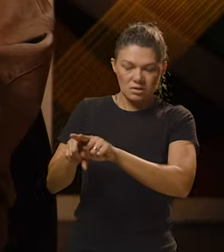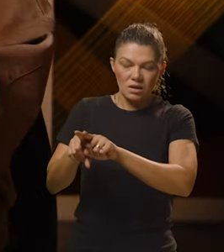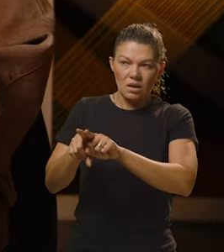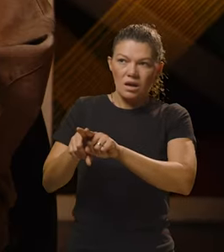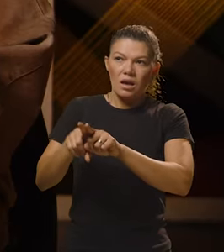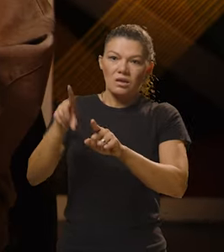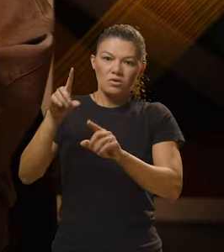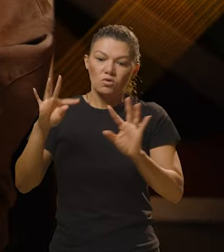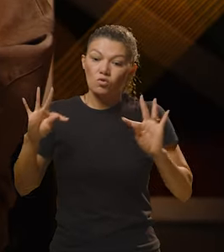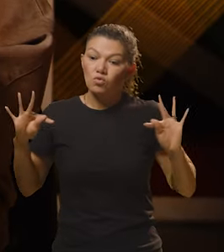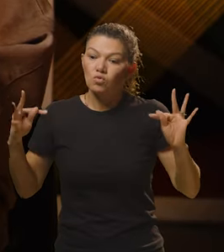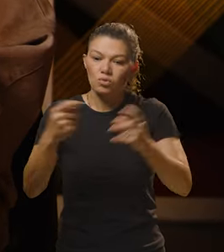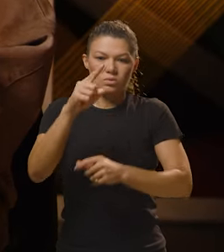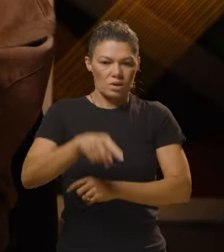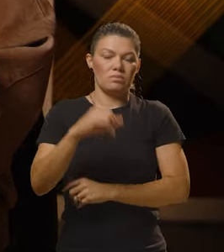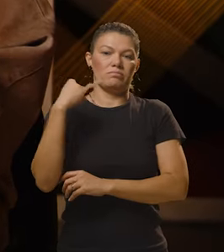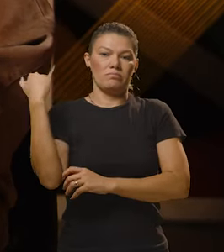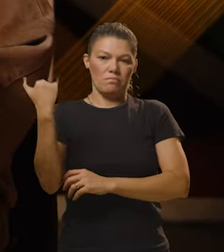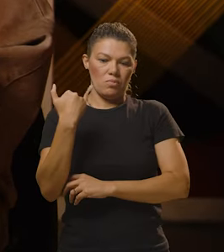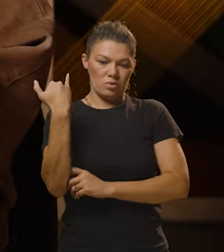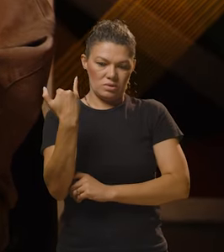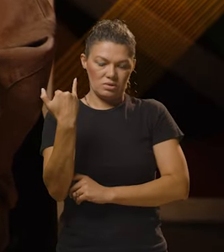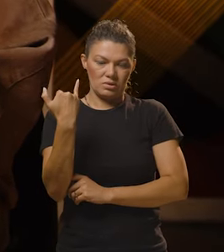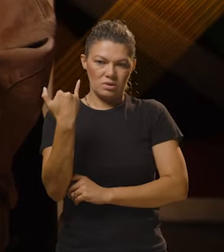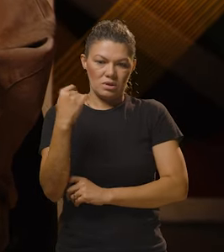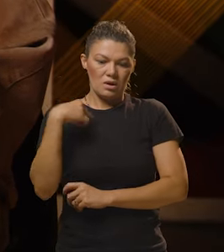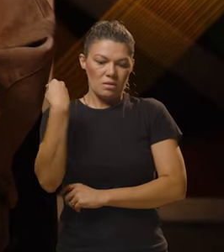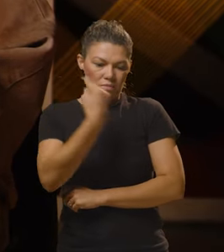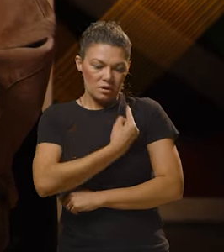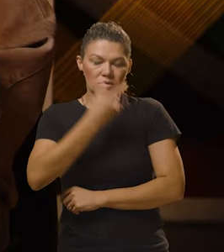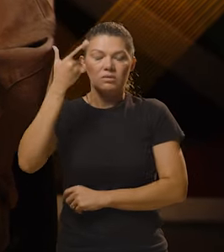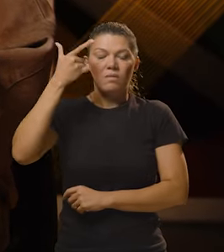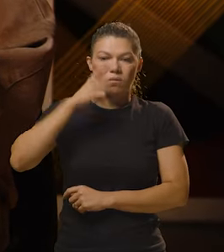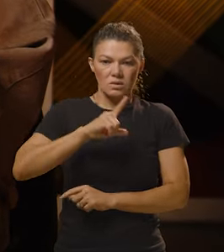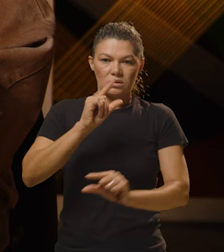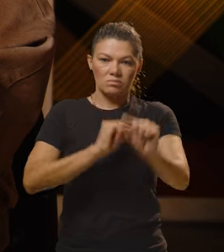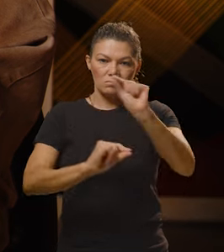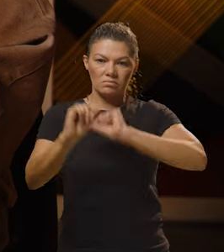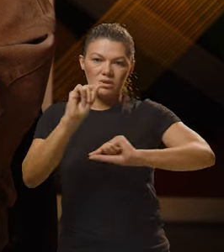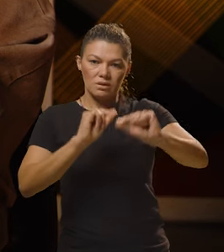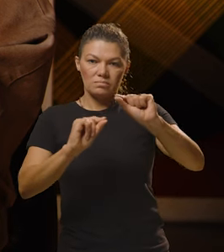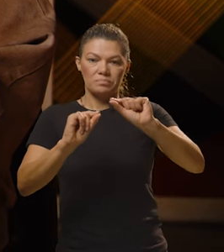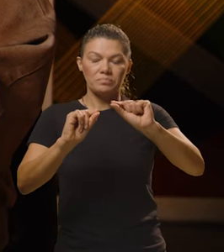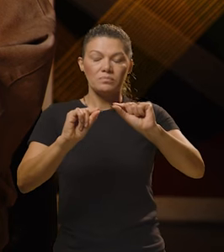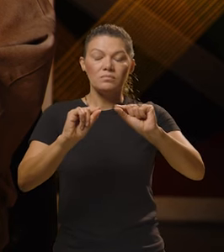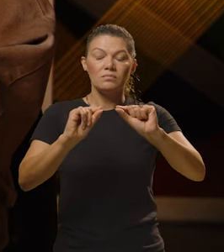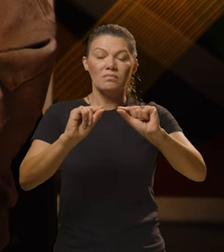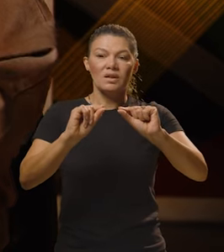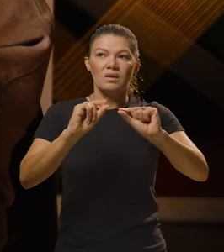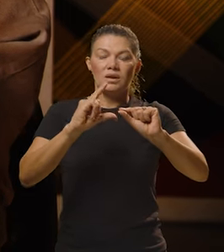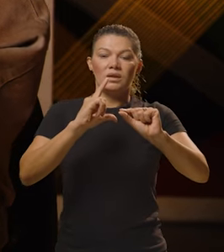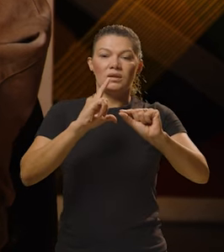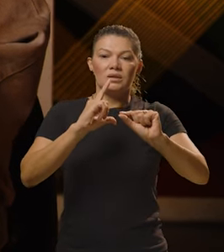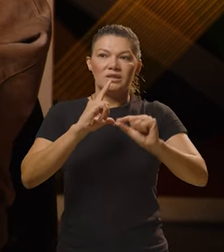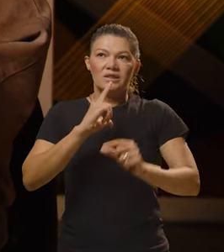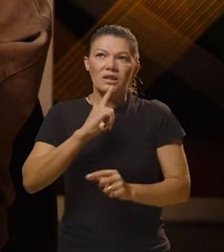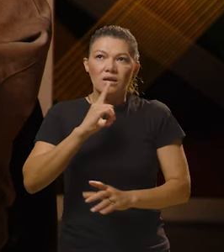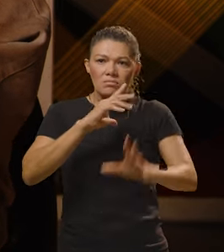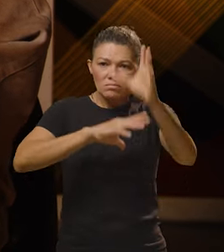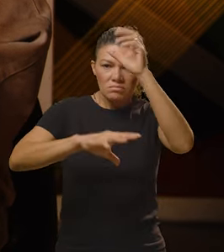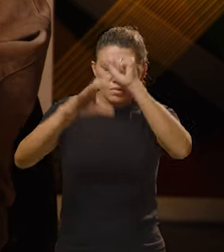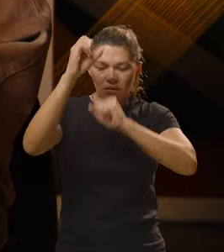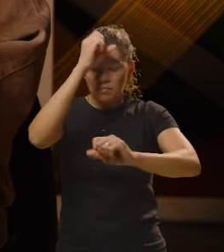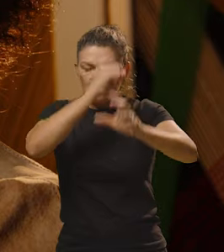né, e tudo isso é muito importante, né, para que a gente consiga ter essa questão do